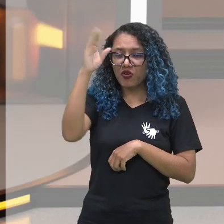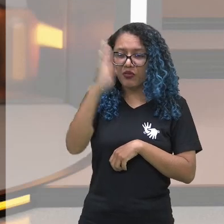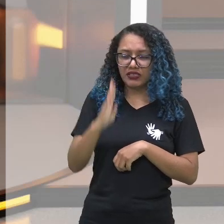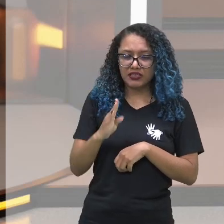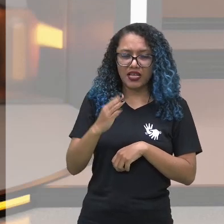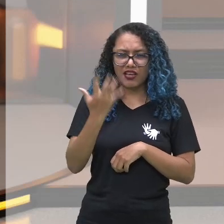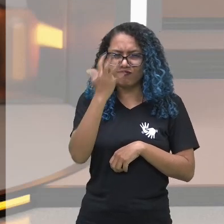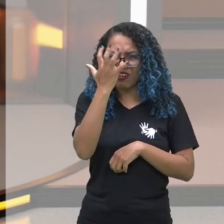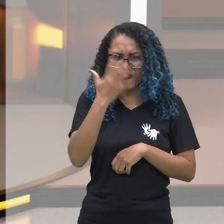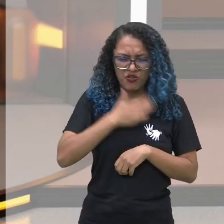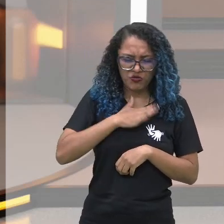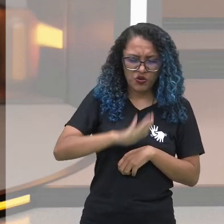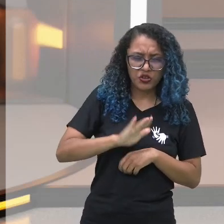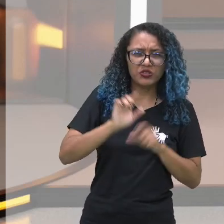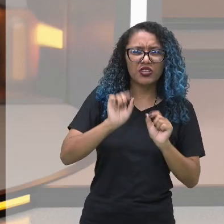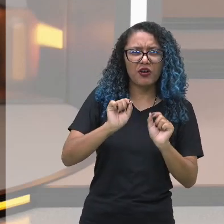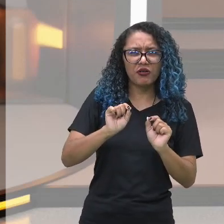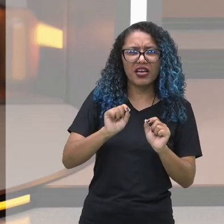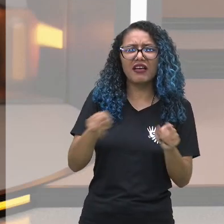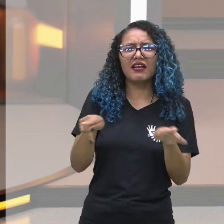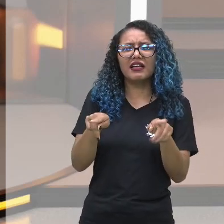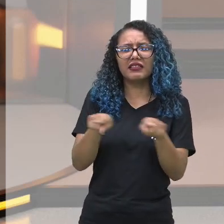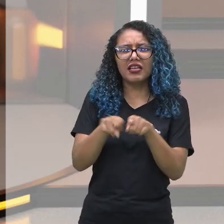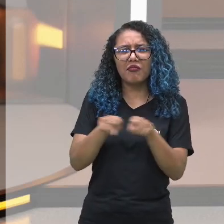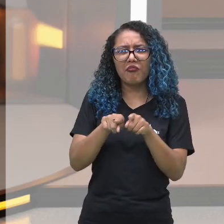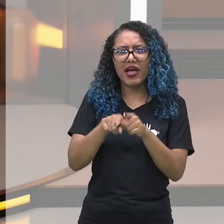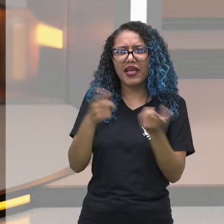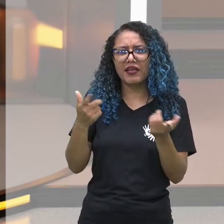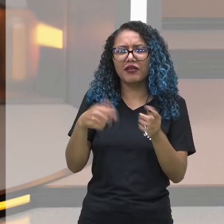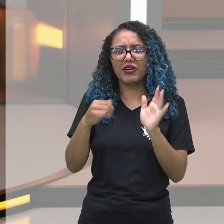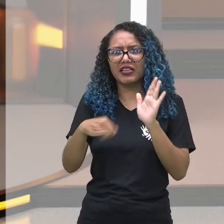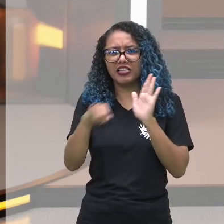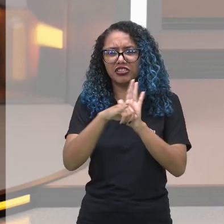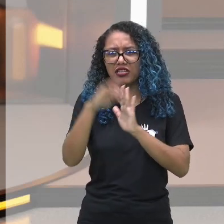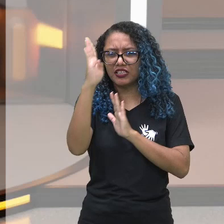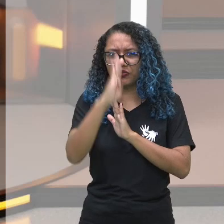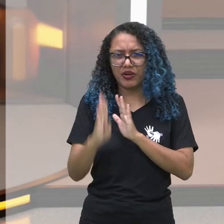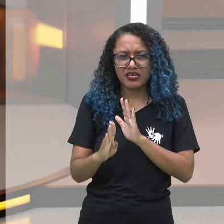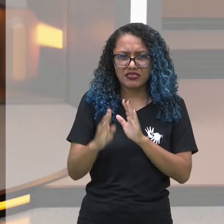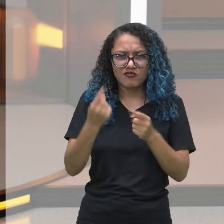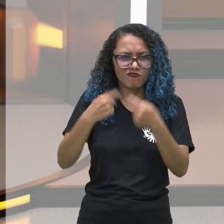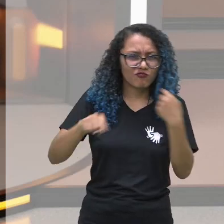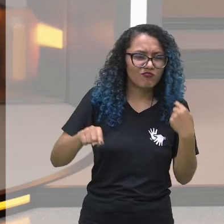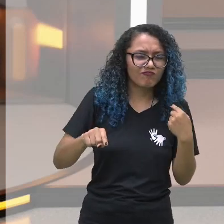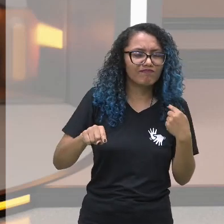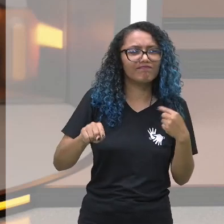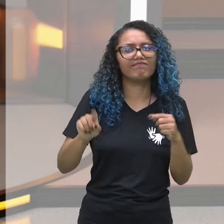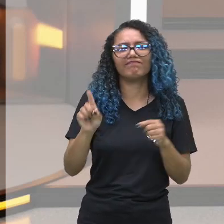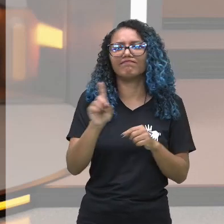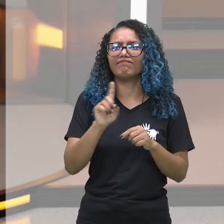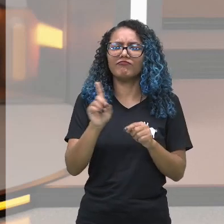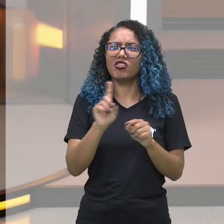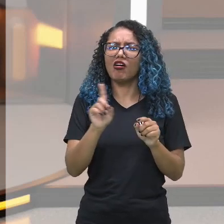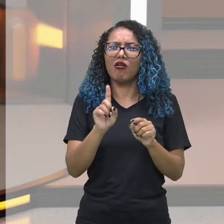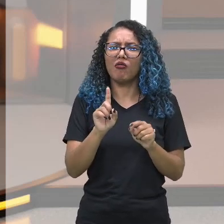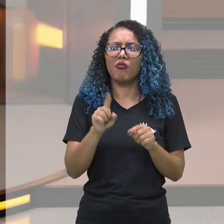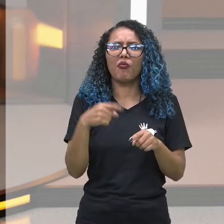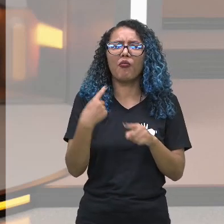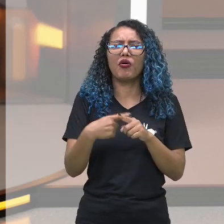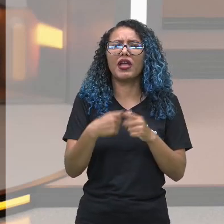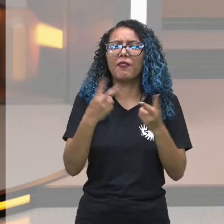gostar de carnaval, ele vai deixar de ser brasileiro? Não. Veja bem que ele já vai aí ter uma